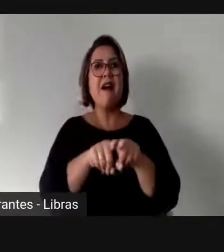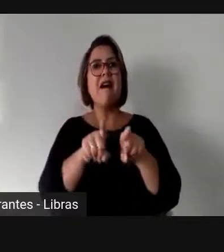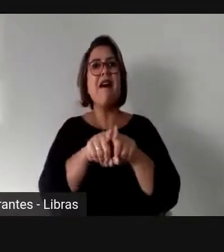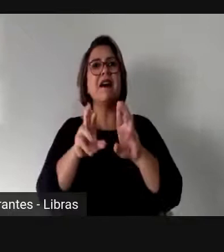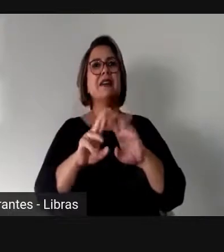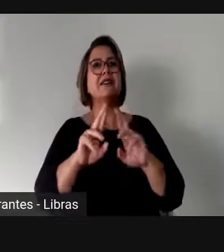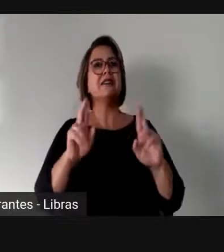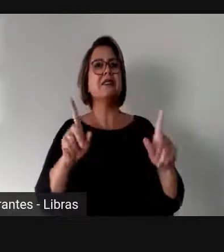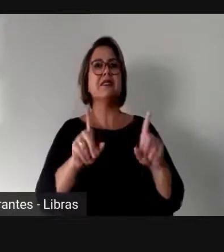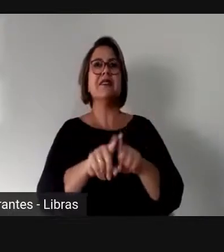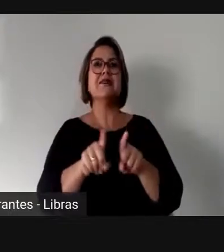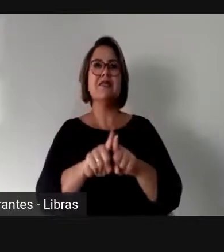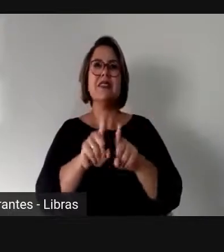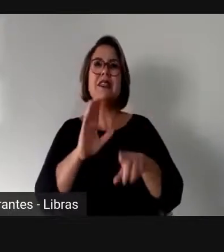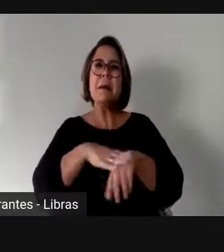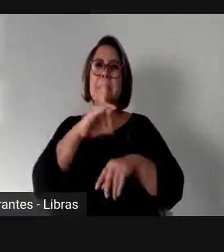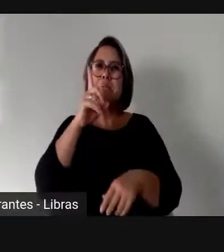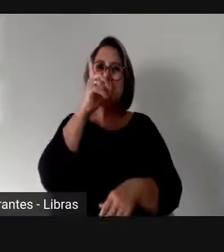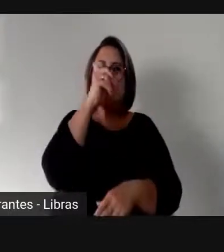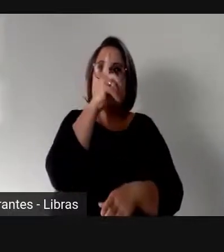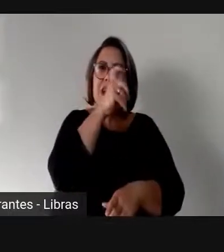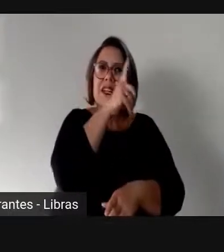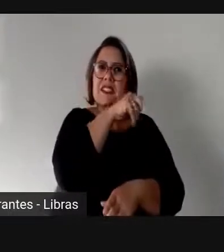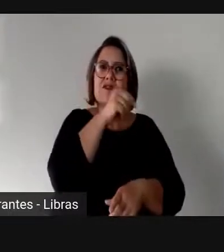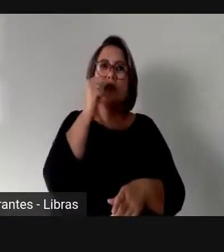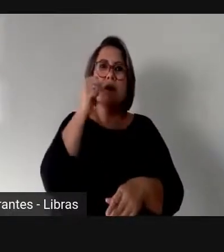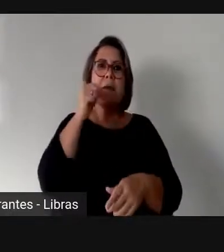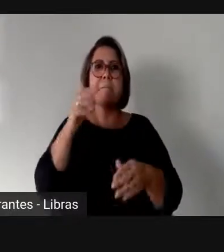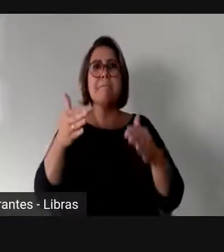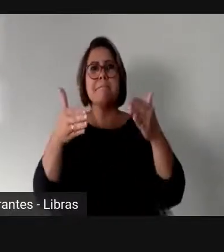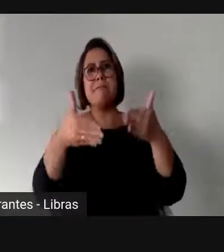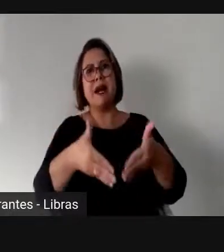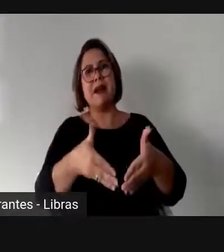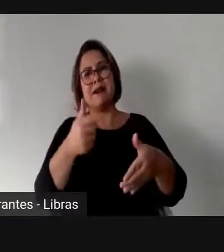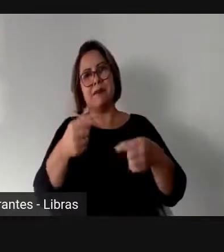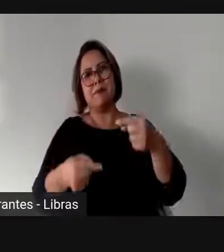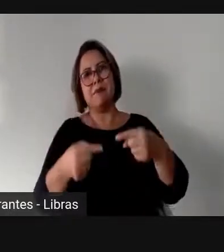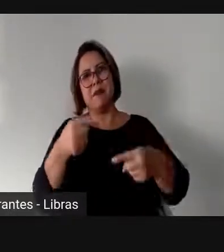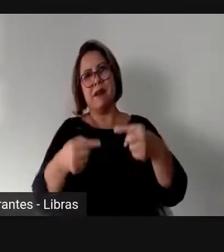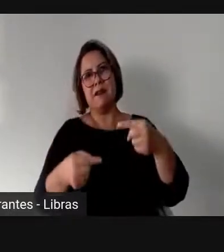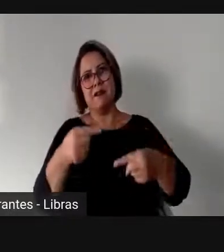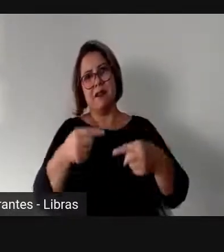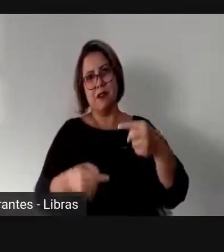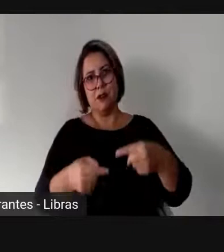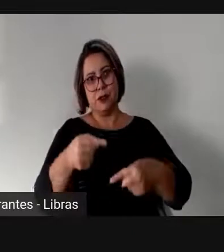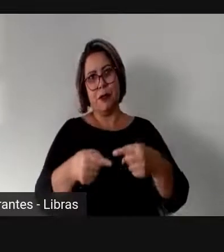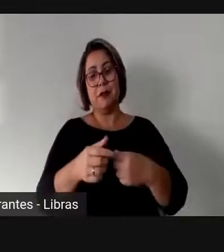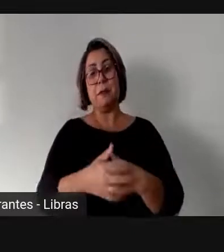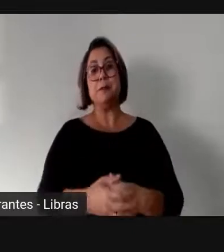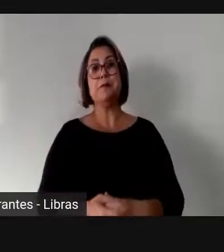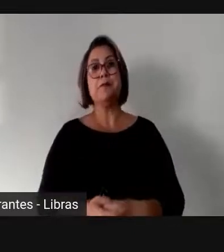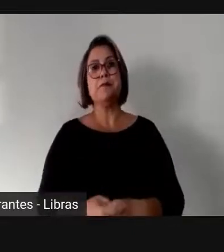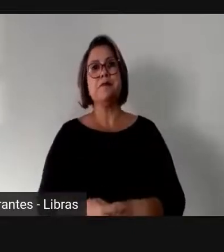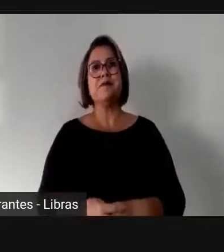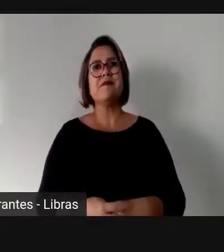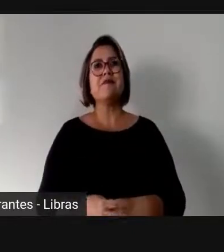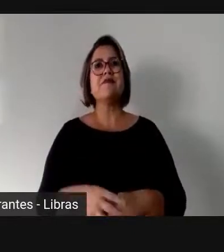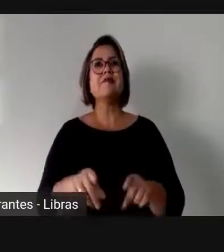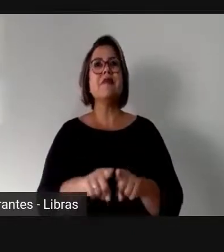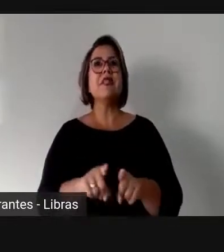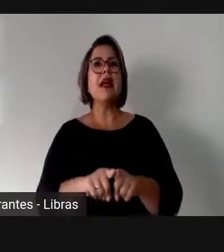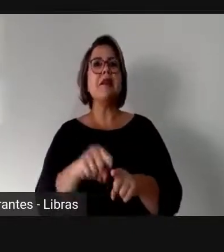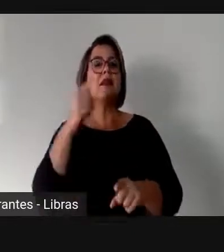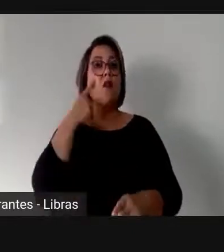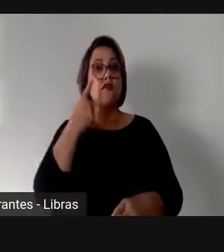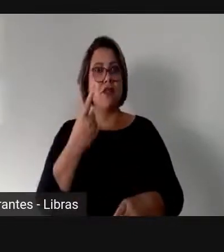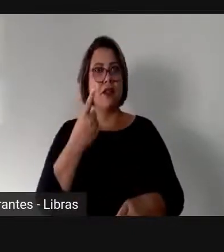dificuldade da participação das mulheres na política. Agora, quando ela chega, vamos ver a vida do Congresso. Vamos